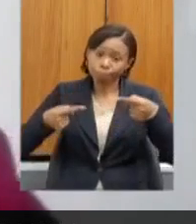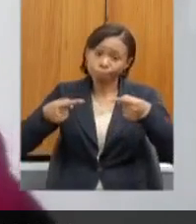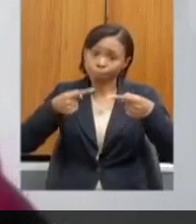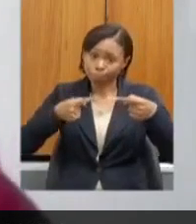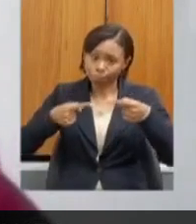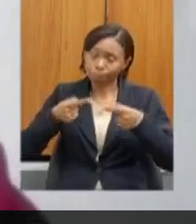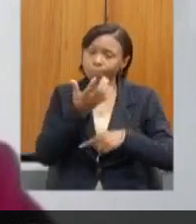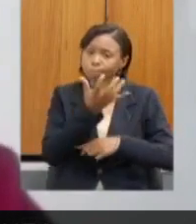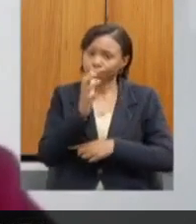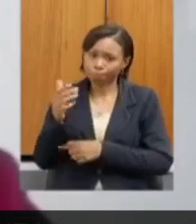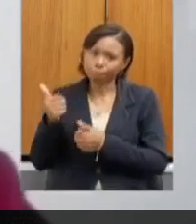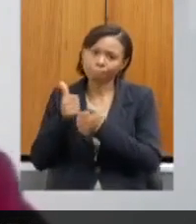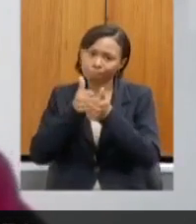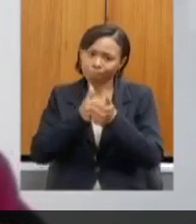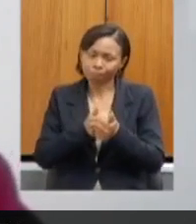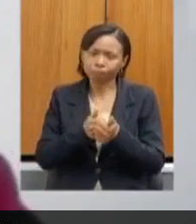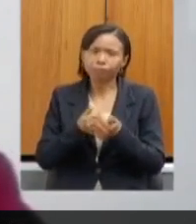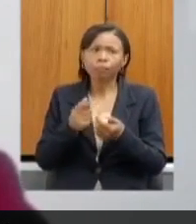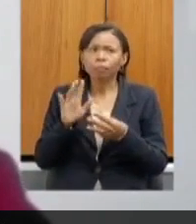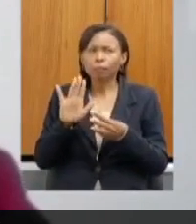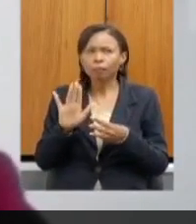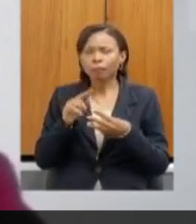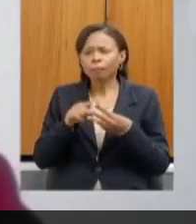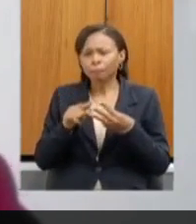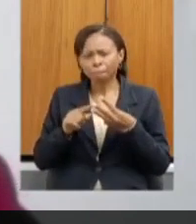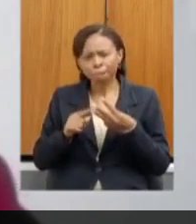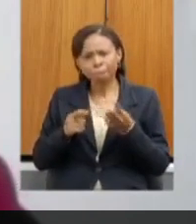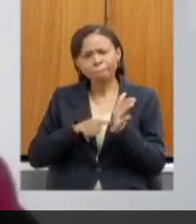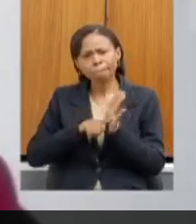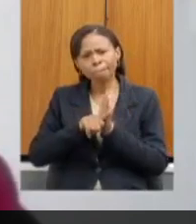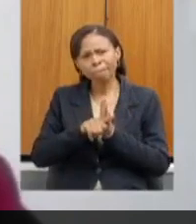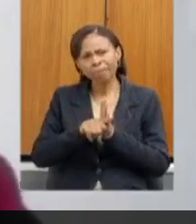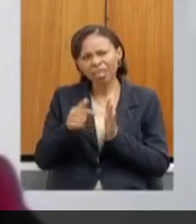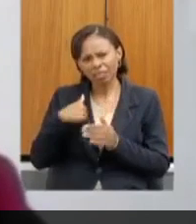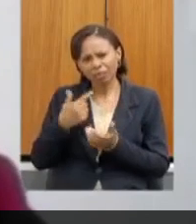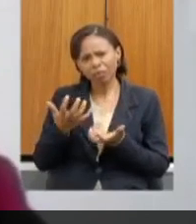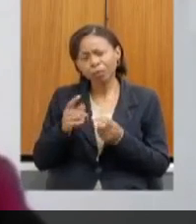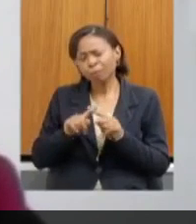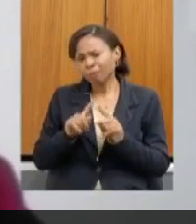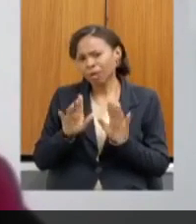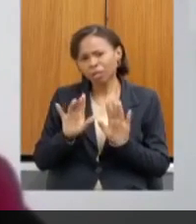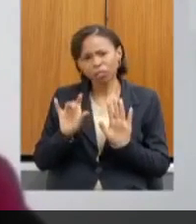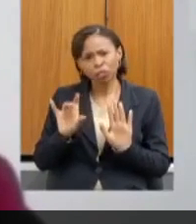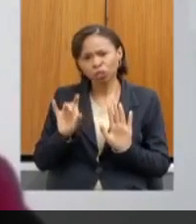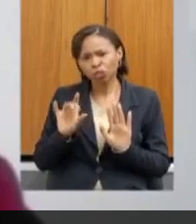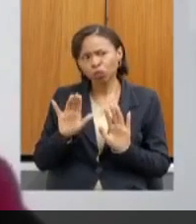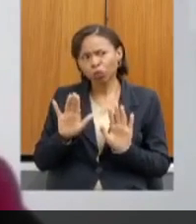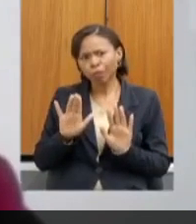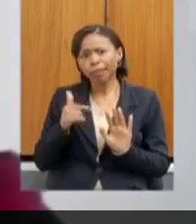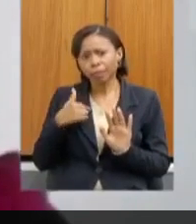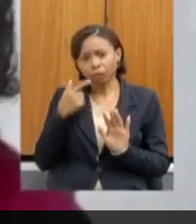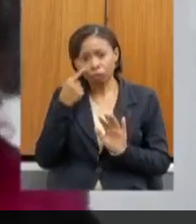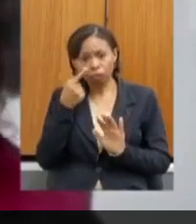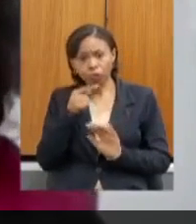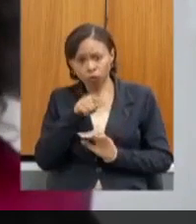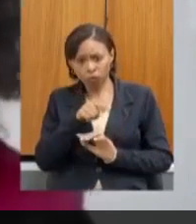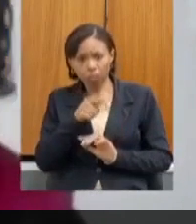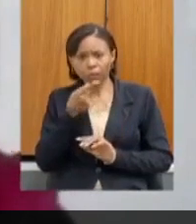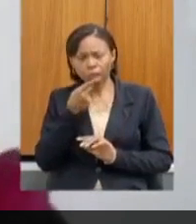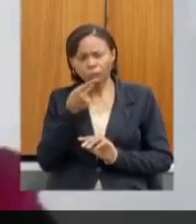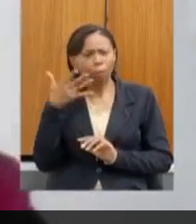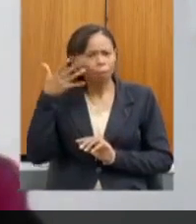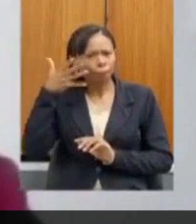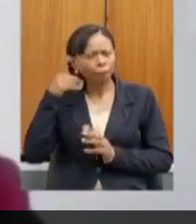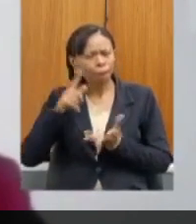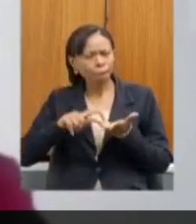Mas eu queria, depois era fazer três perguntas, Marília, mas era só uma questão, eu acompanhei sua apresentação, vem